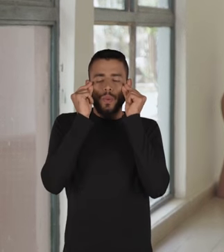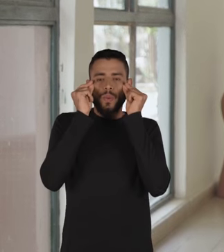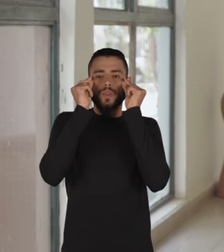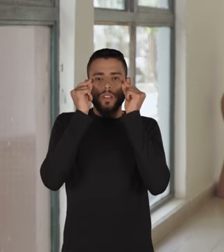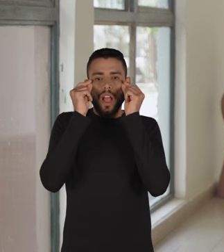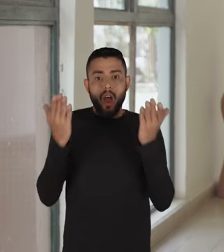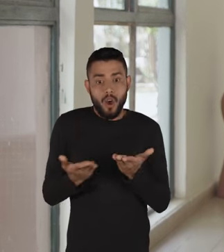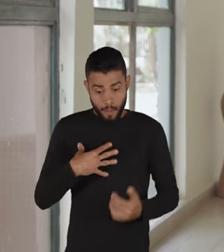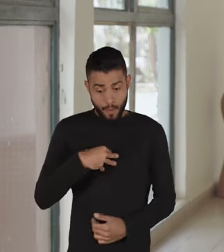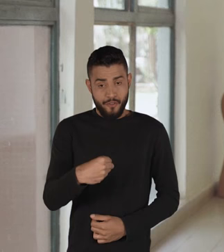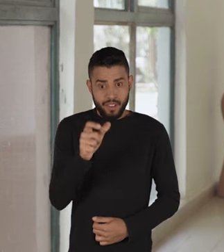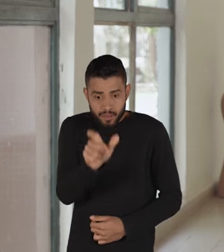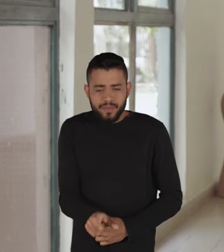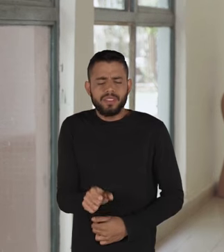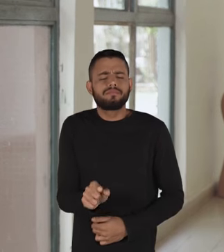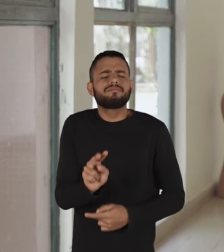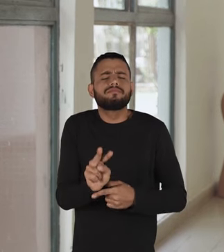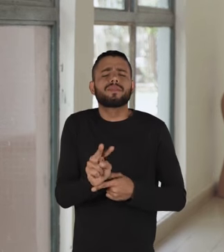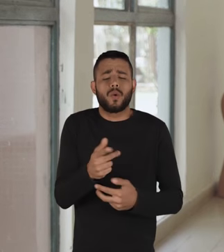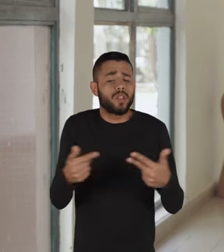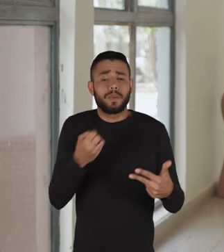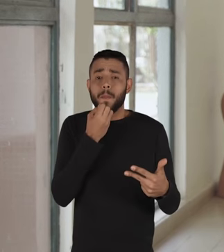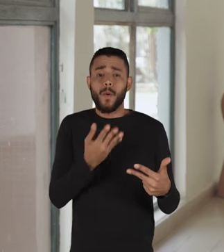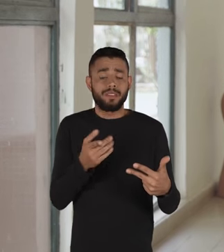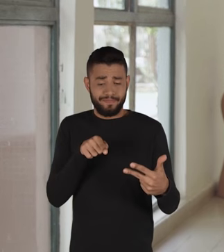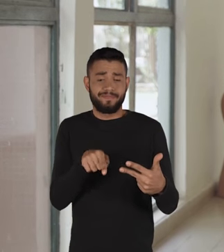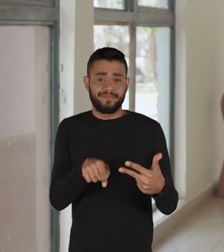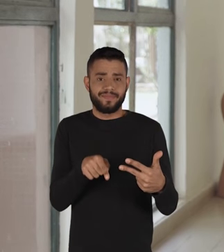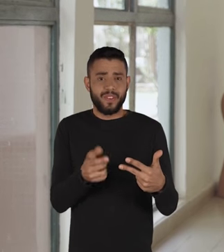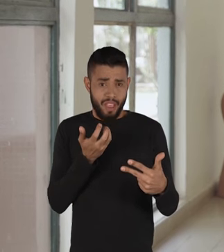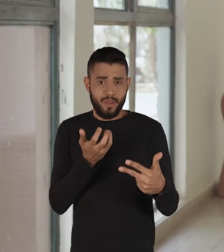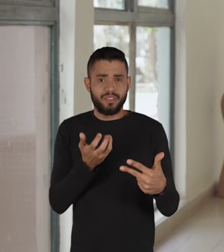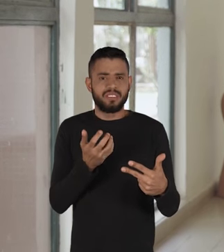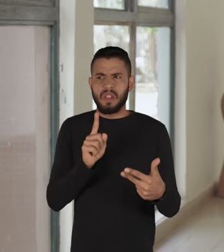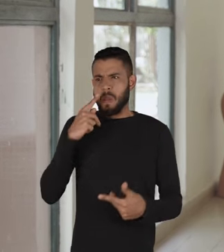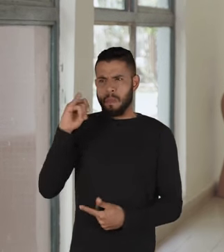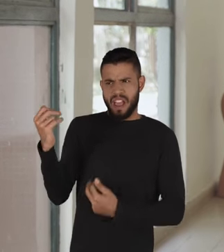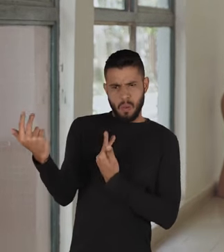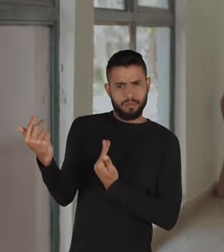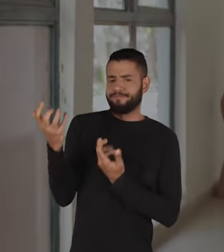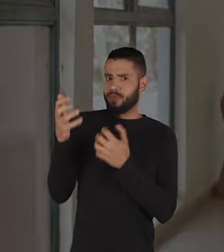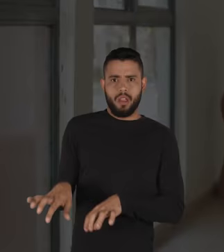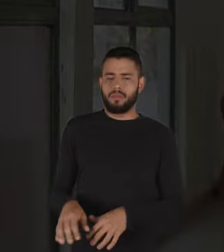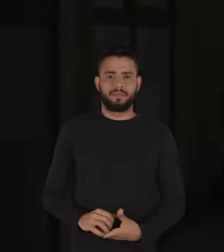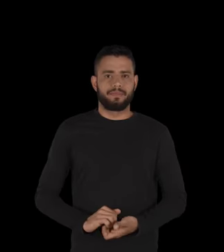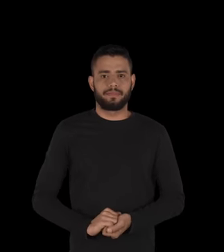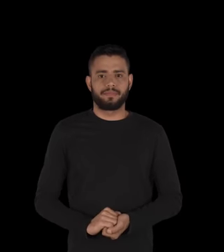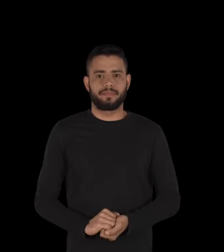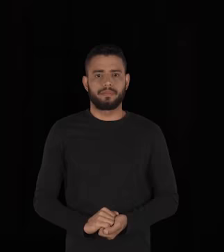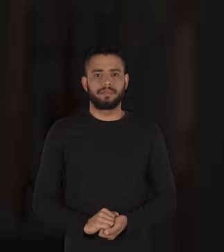Pronto, eu vou querer para o meu filho coisas boas. Não vou querer o que meu pai fez comigo.